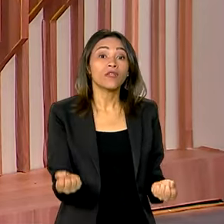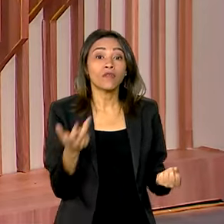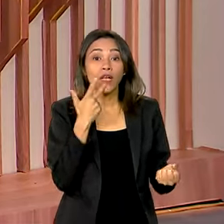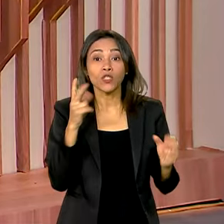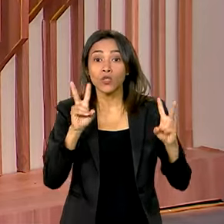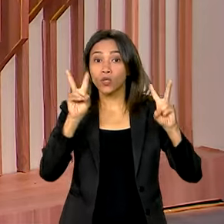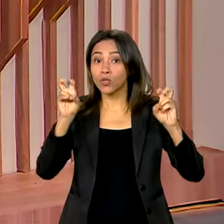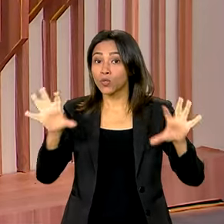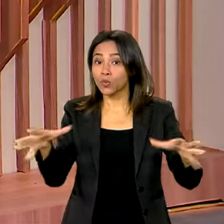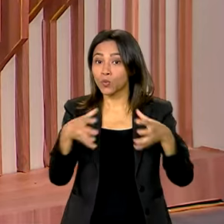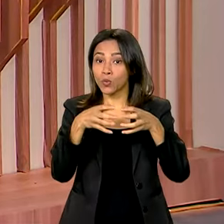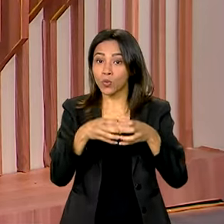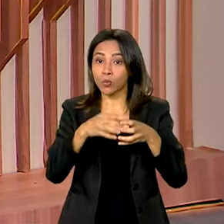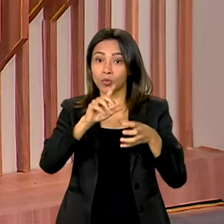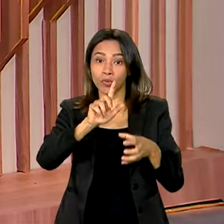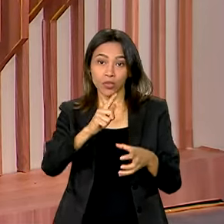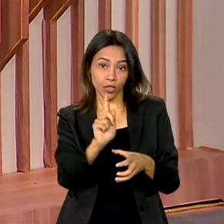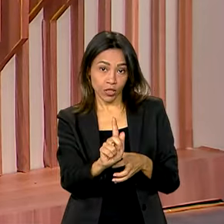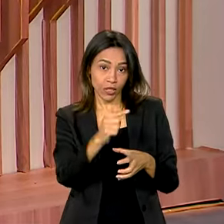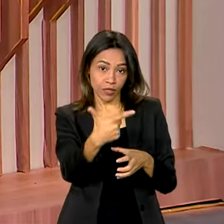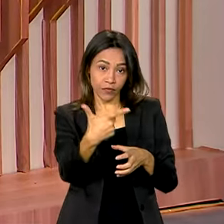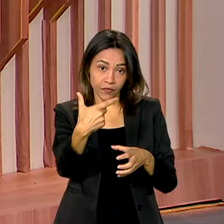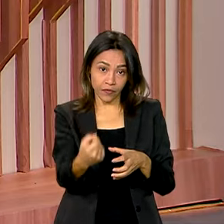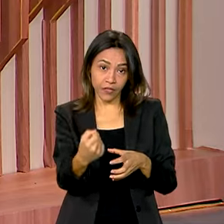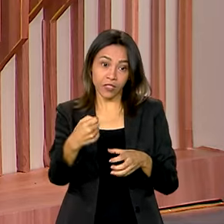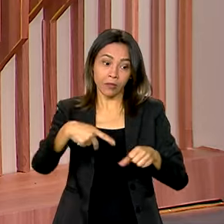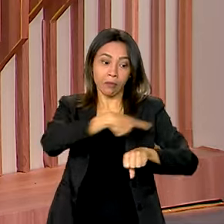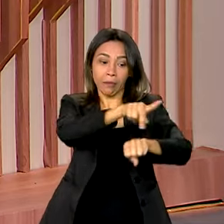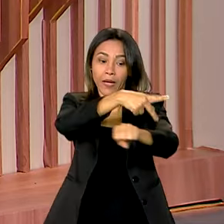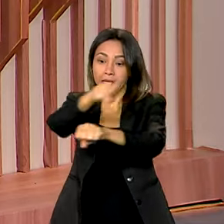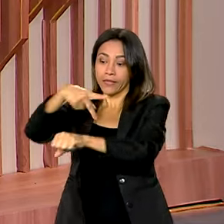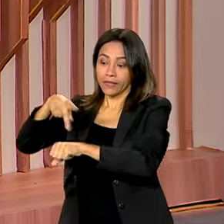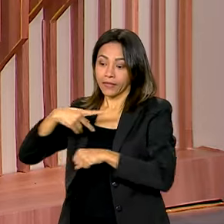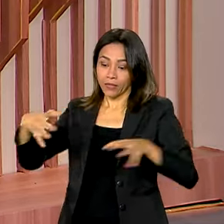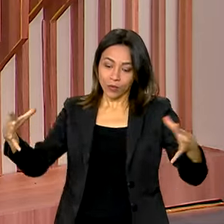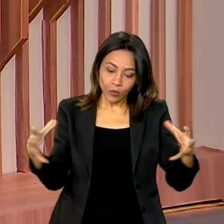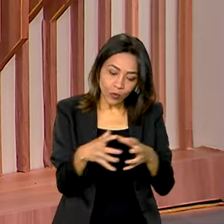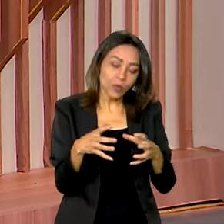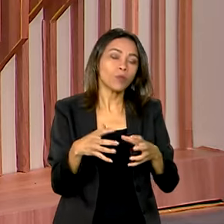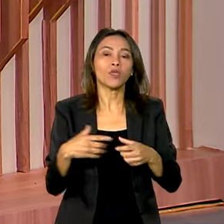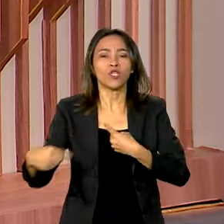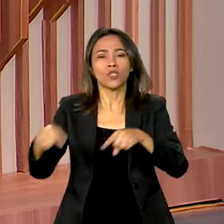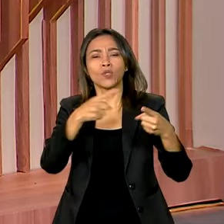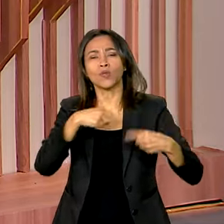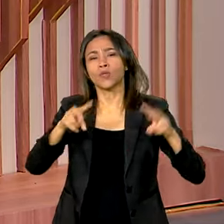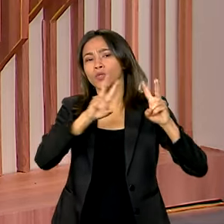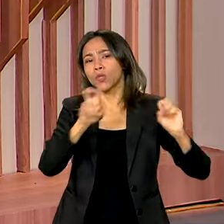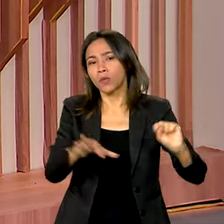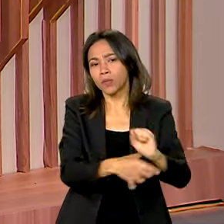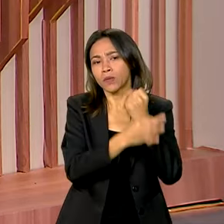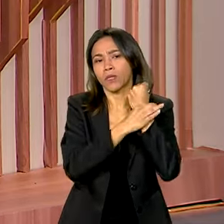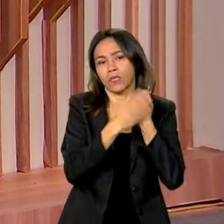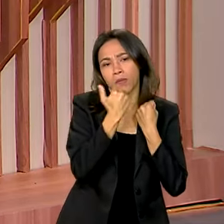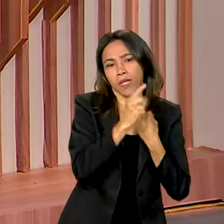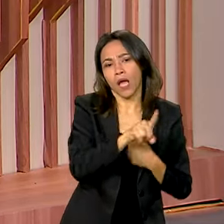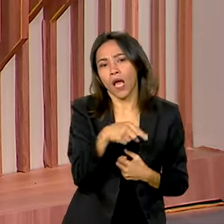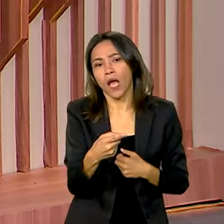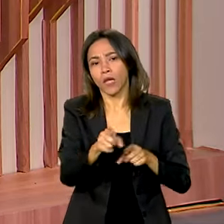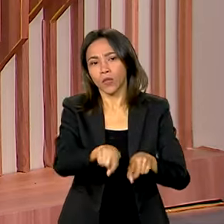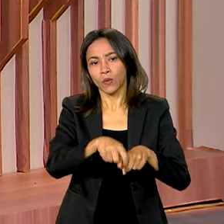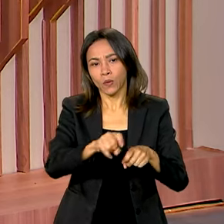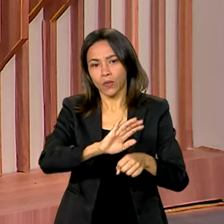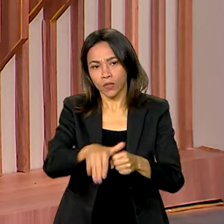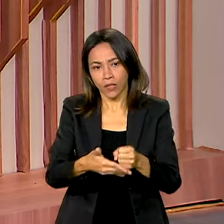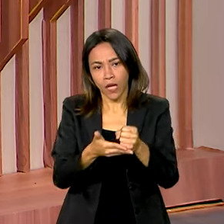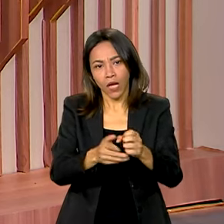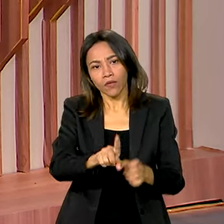G20. Países integrantes do grupo discutem a segurança alimentar, agricultura sustentável e as boas